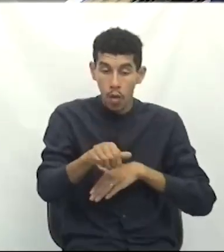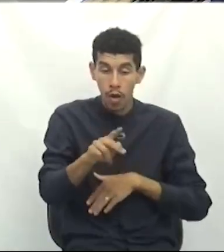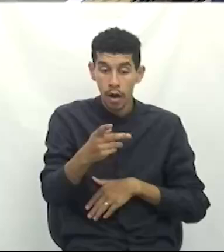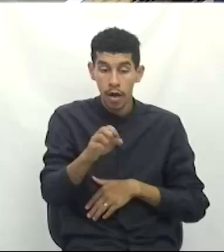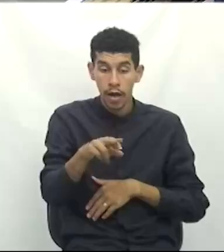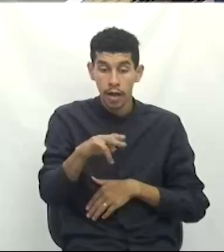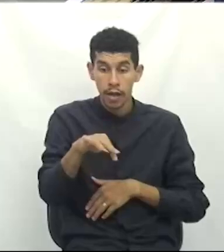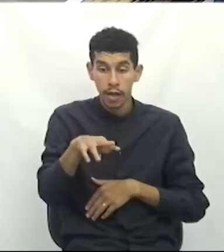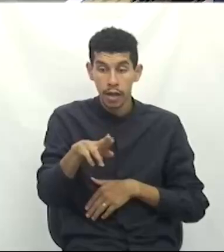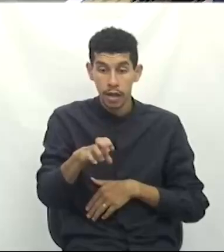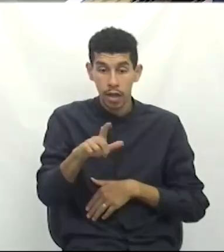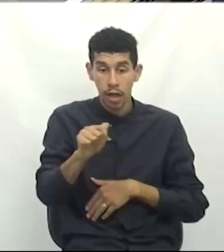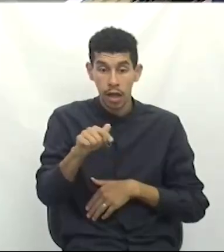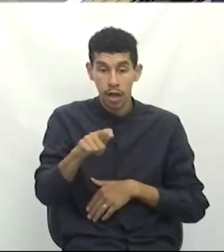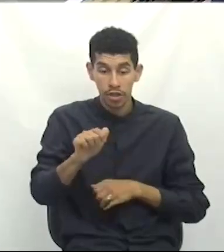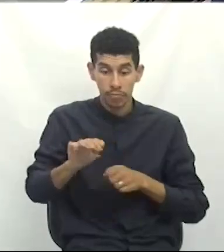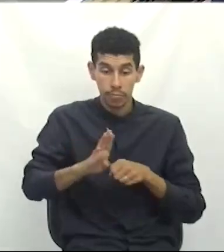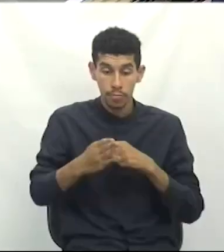bairro Centro.